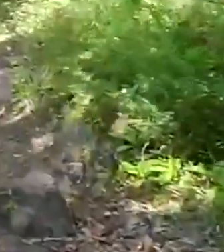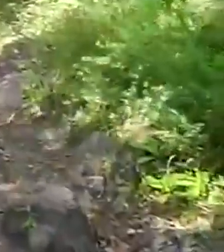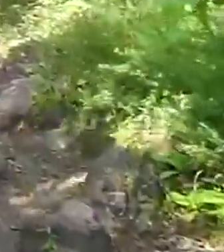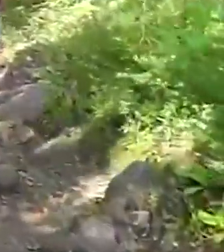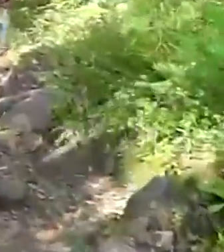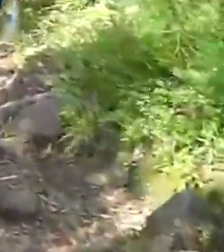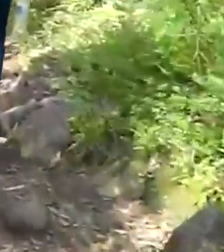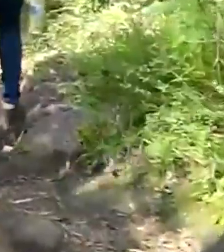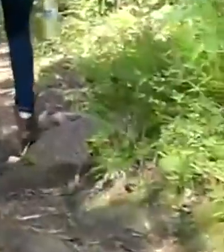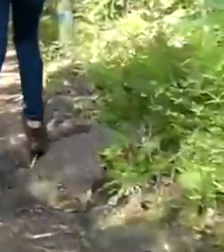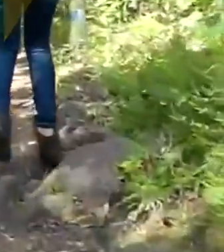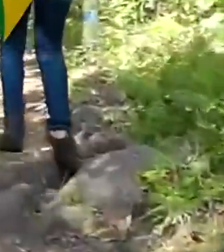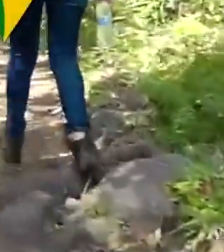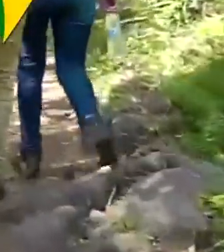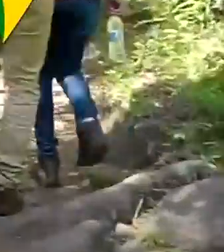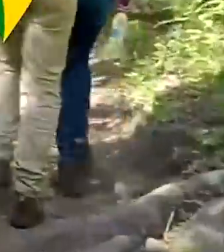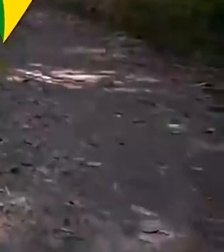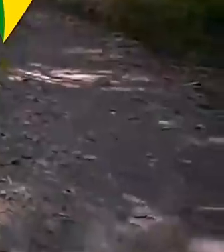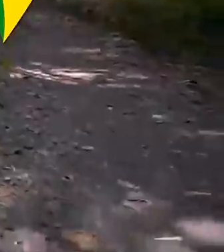Transcrição Quintena Coelho